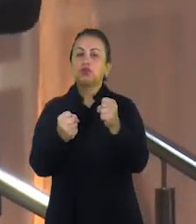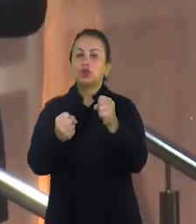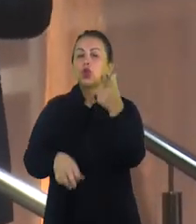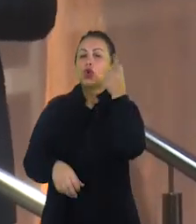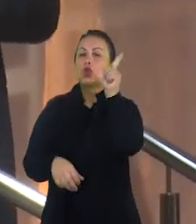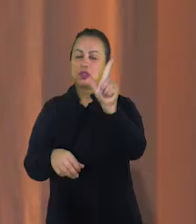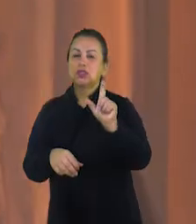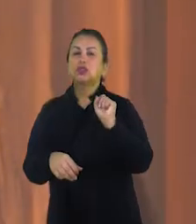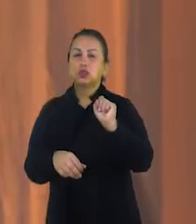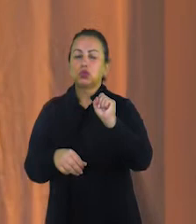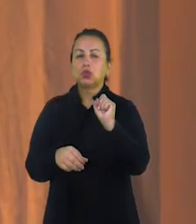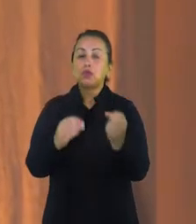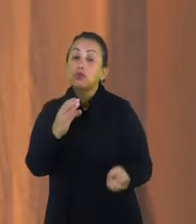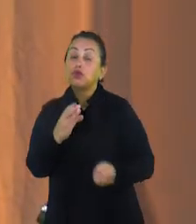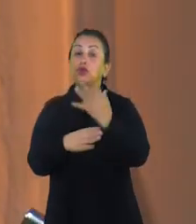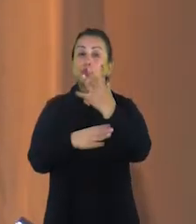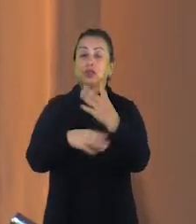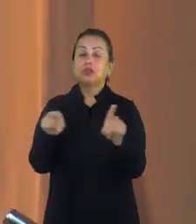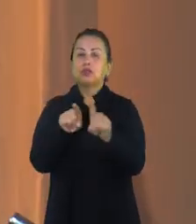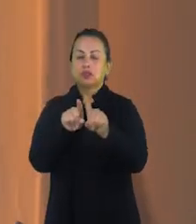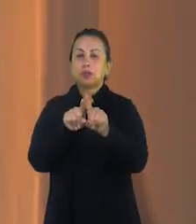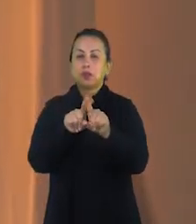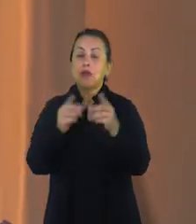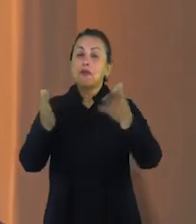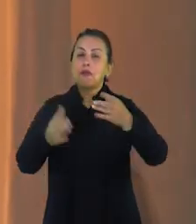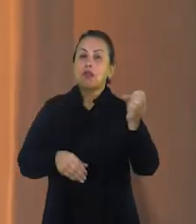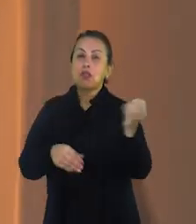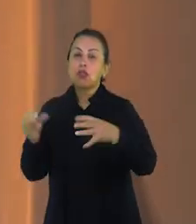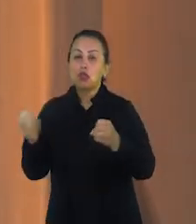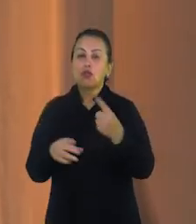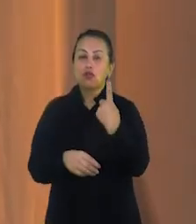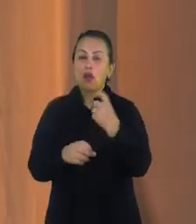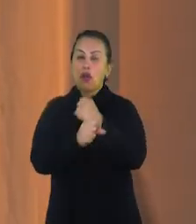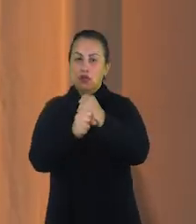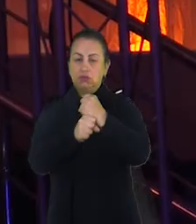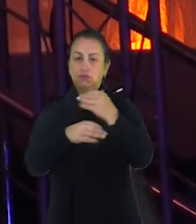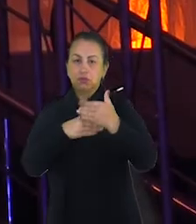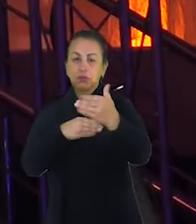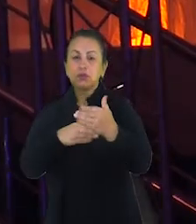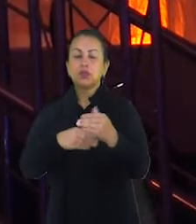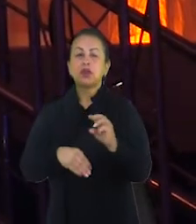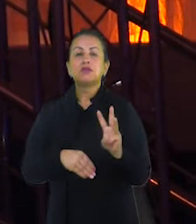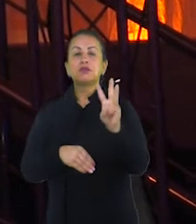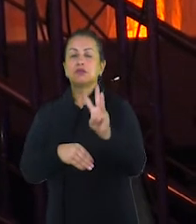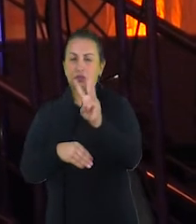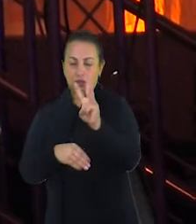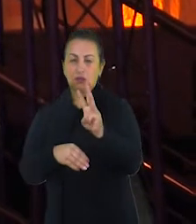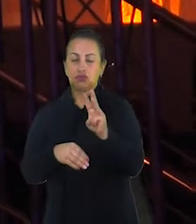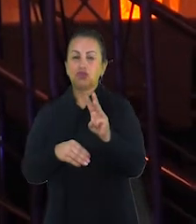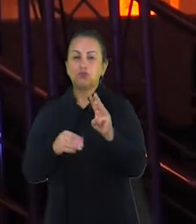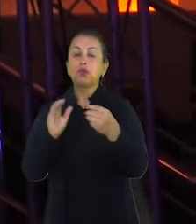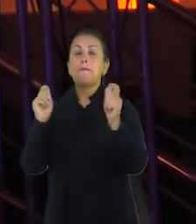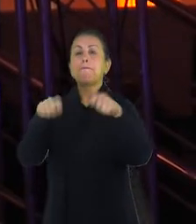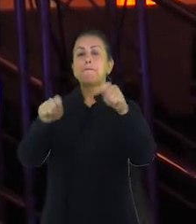a gente chegasse a esse estágio do lançamento e colhesse os frutos até o final deste ano. Através do site www